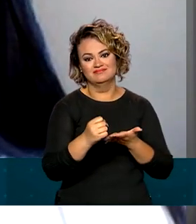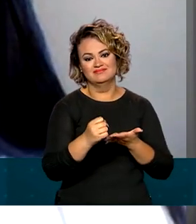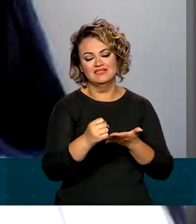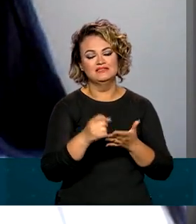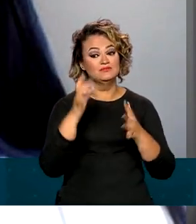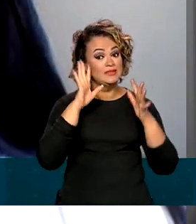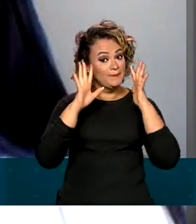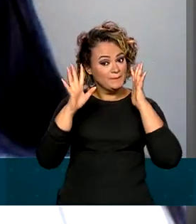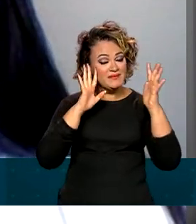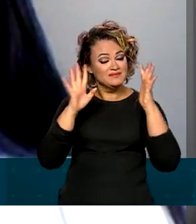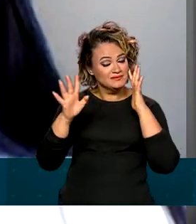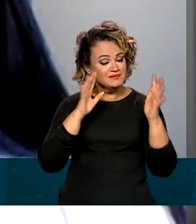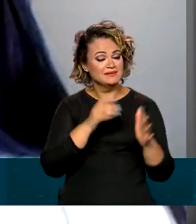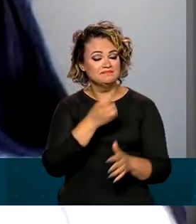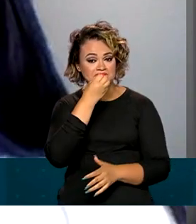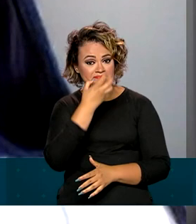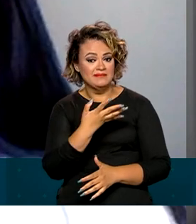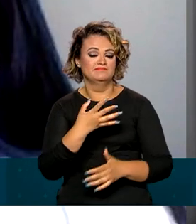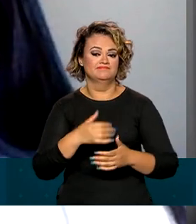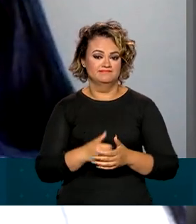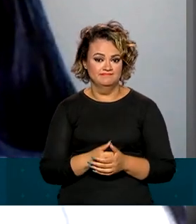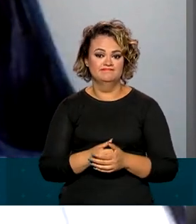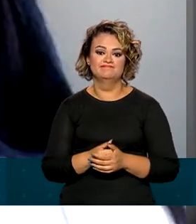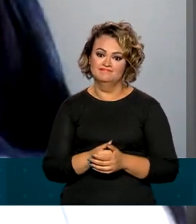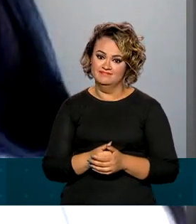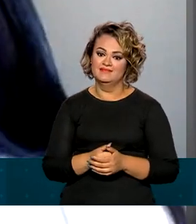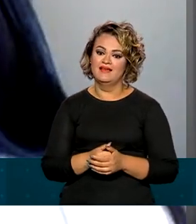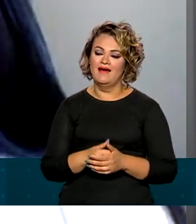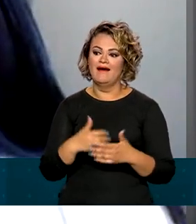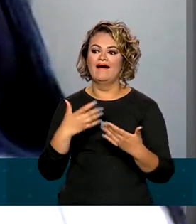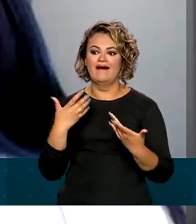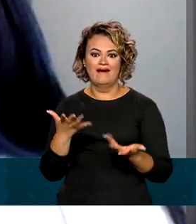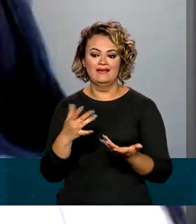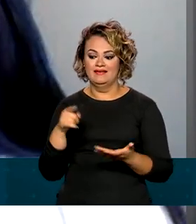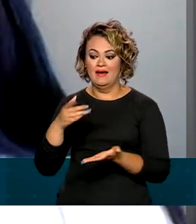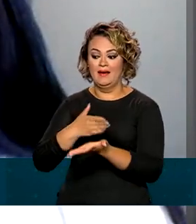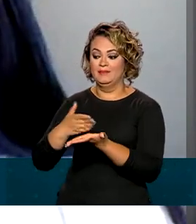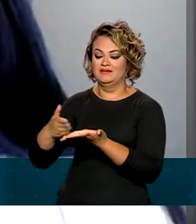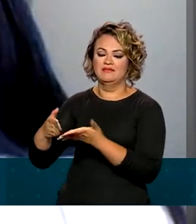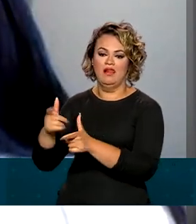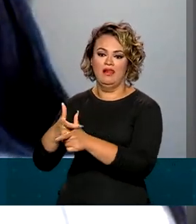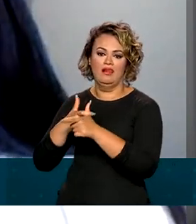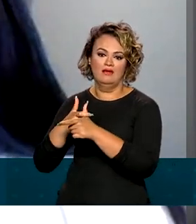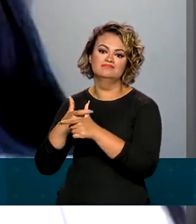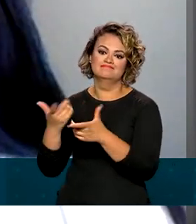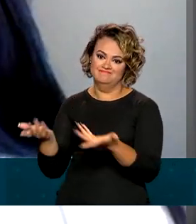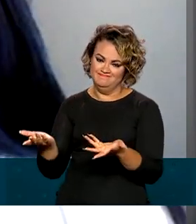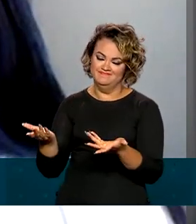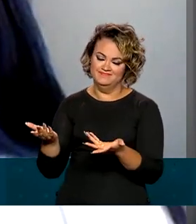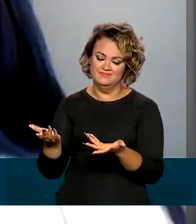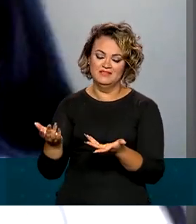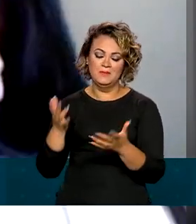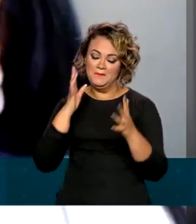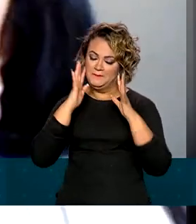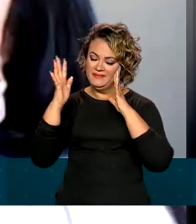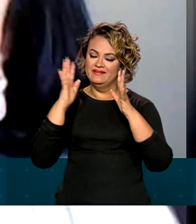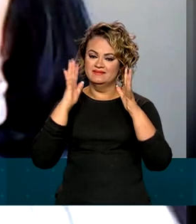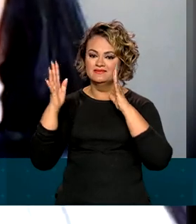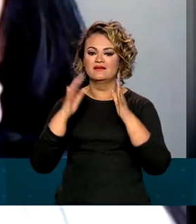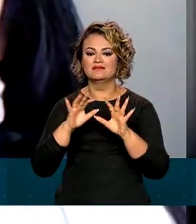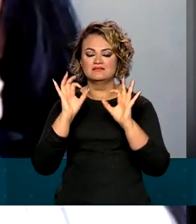mensal do seu empregador e aí sim você vai ter que bancar com toda a parcela do financiamento com